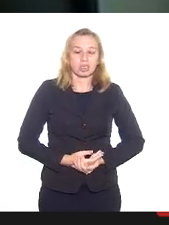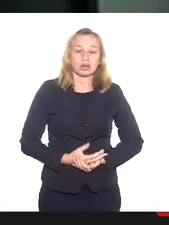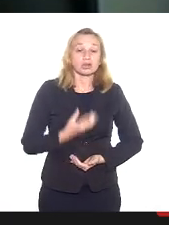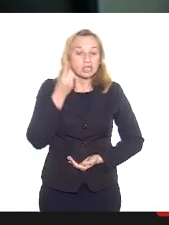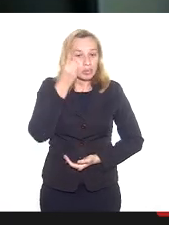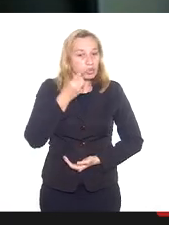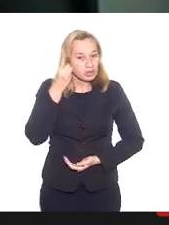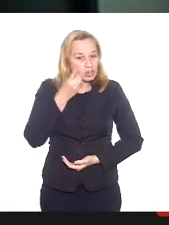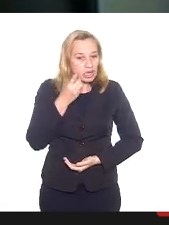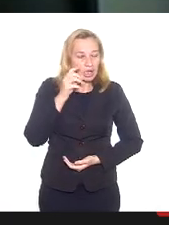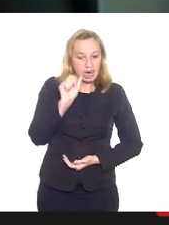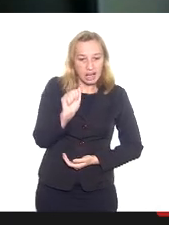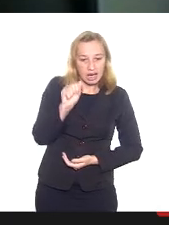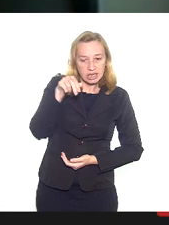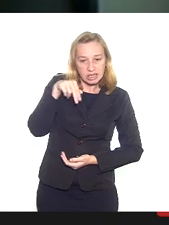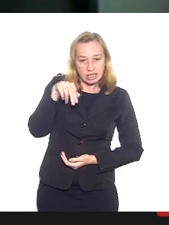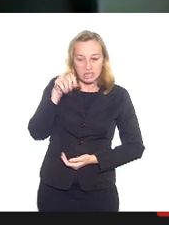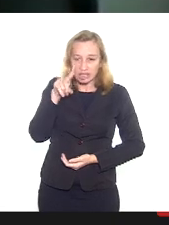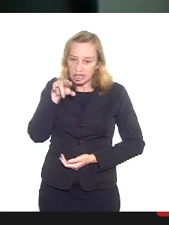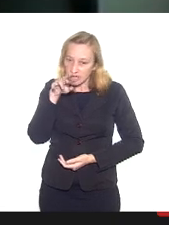deputada Adriana Baltazar.